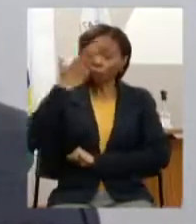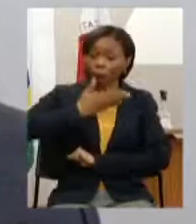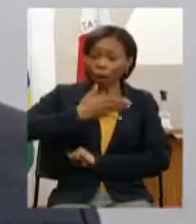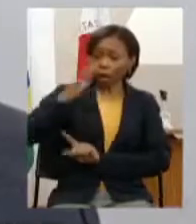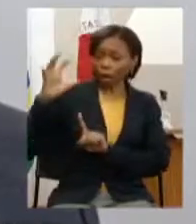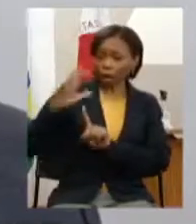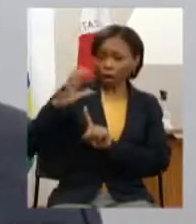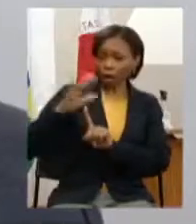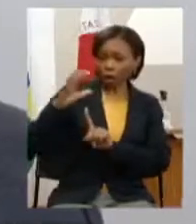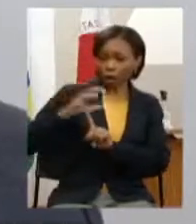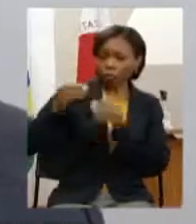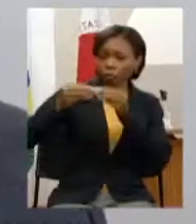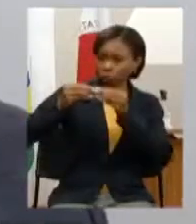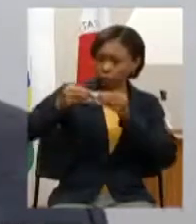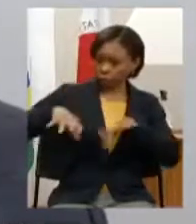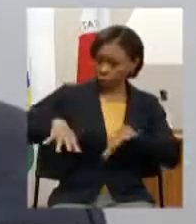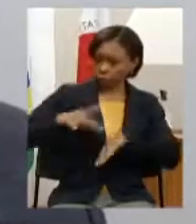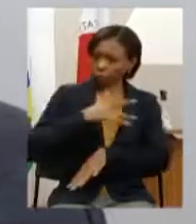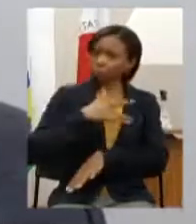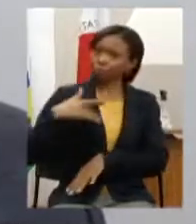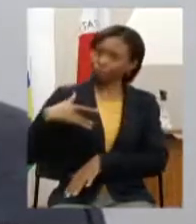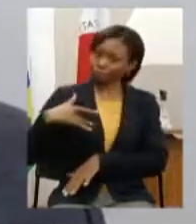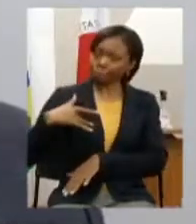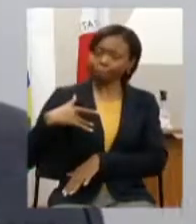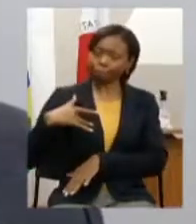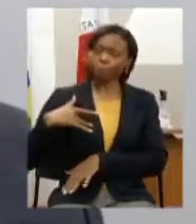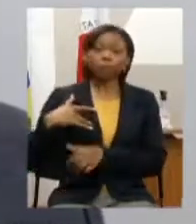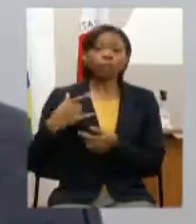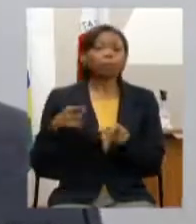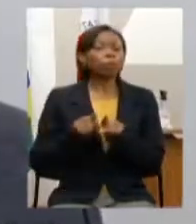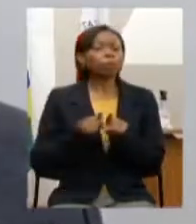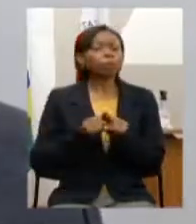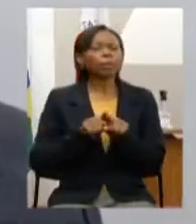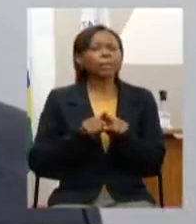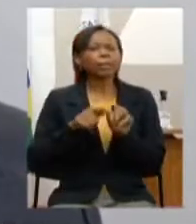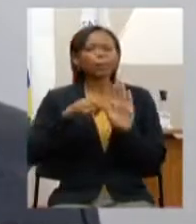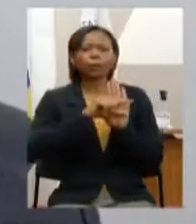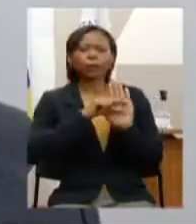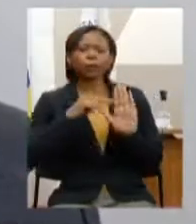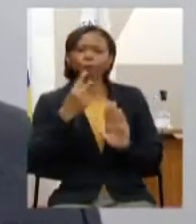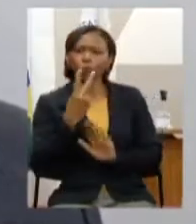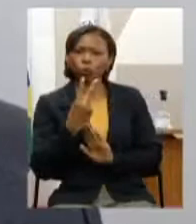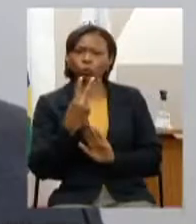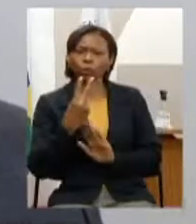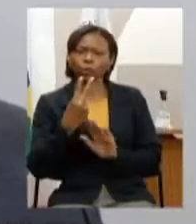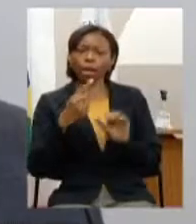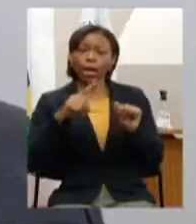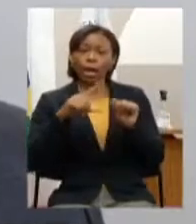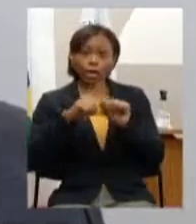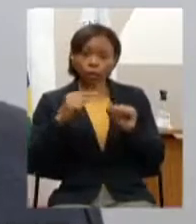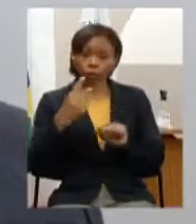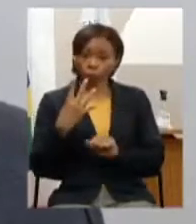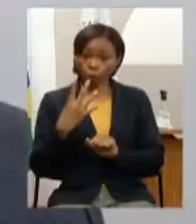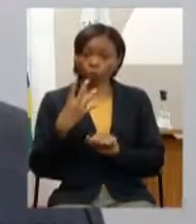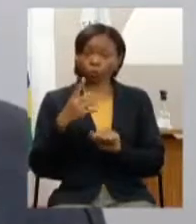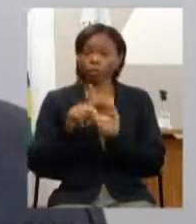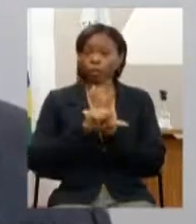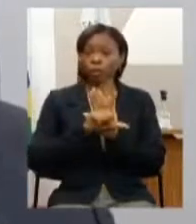perversos e aí eu gostaria de destacar aqui o inciso 2 do artigo 4º da lei 12